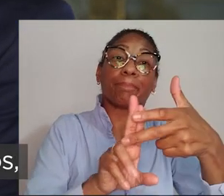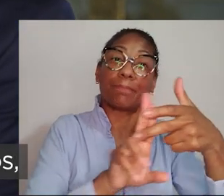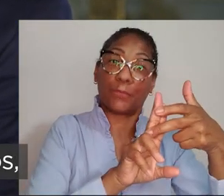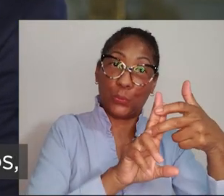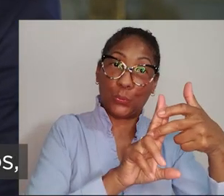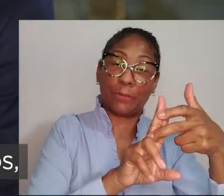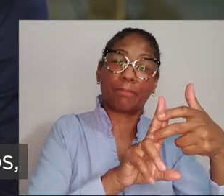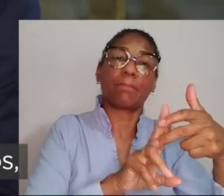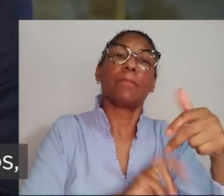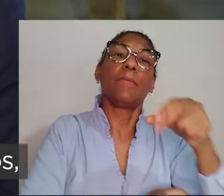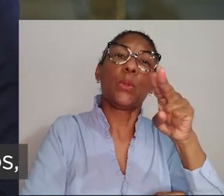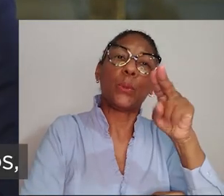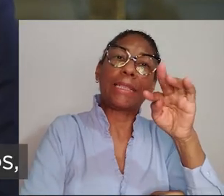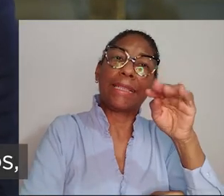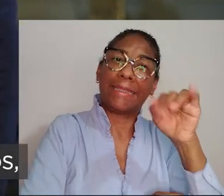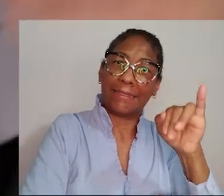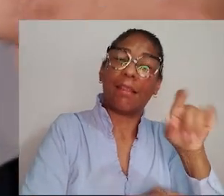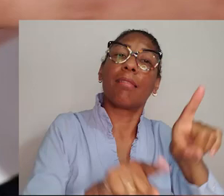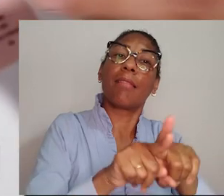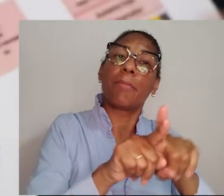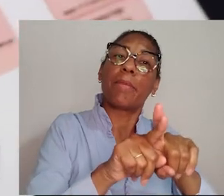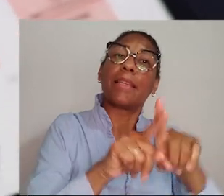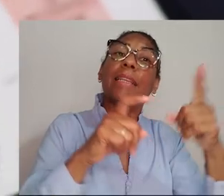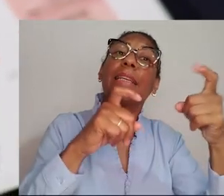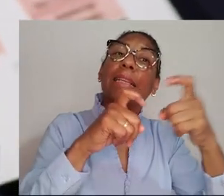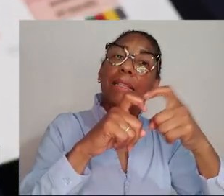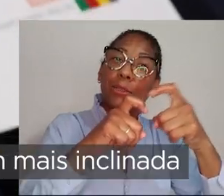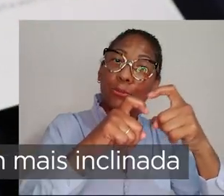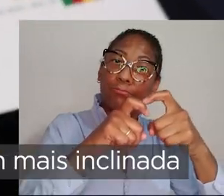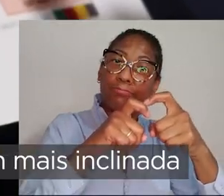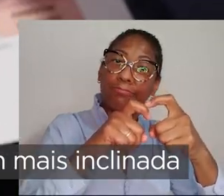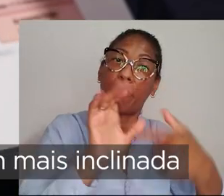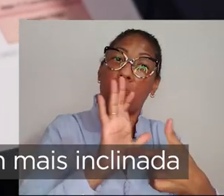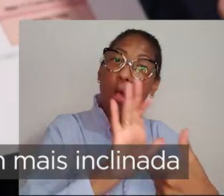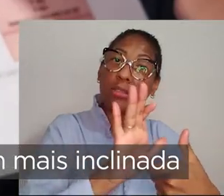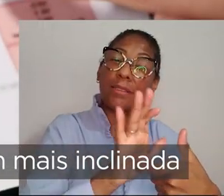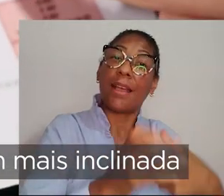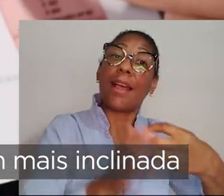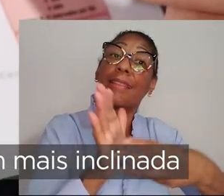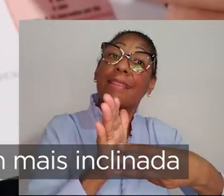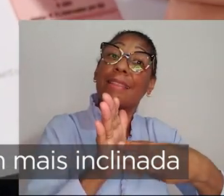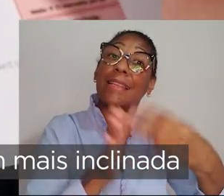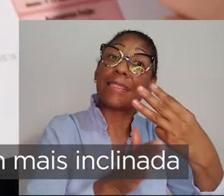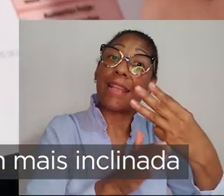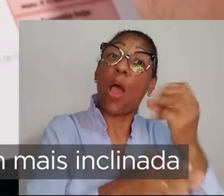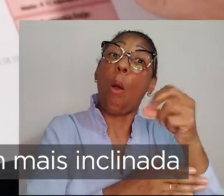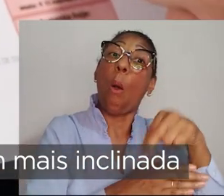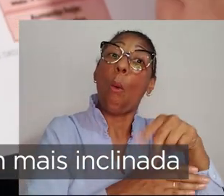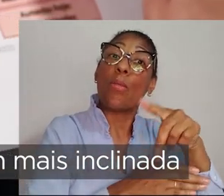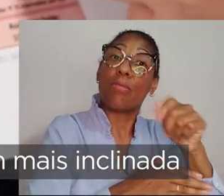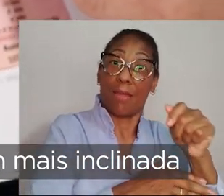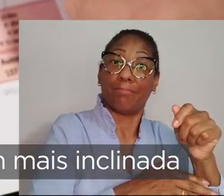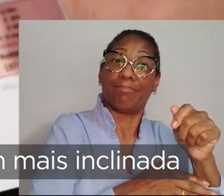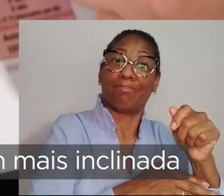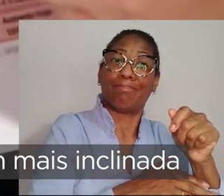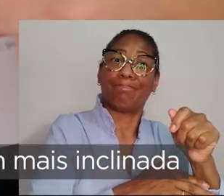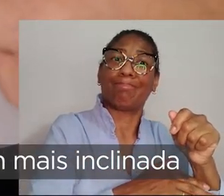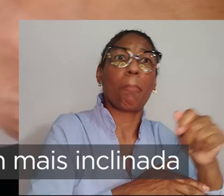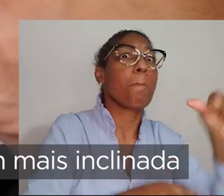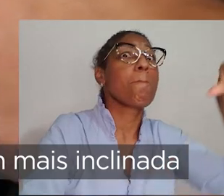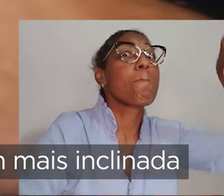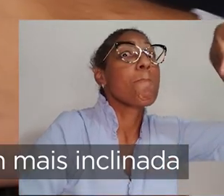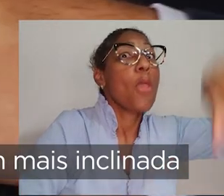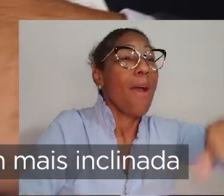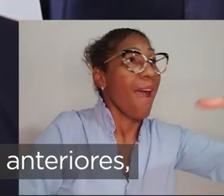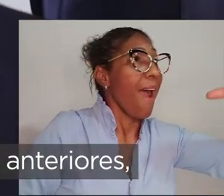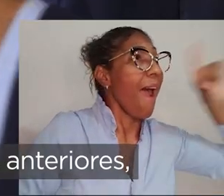das internações em leitos clínicos, que indica o que pode ser considerado como uma terceira onda que surge com uma curva bem mais